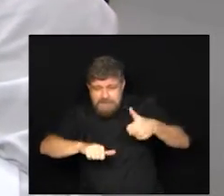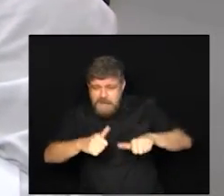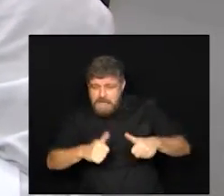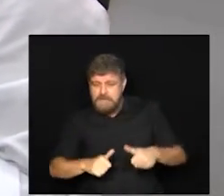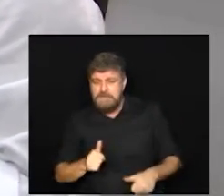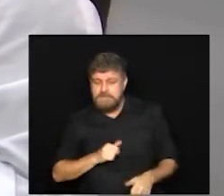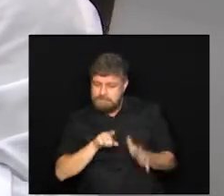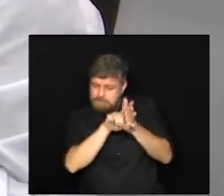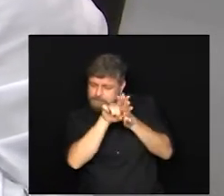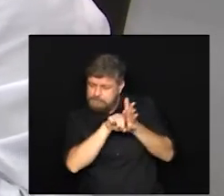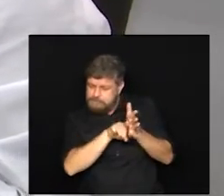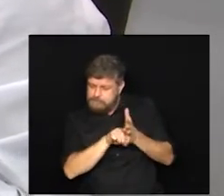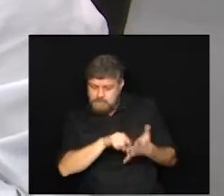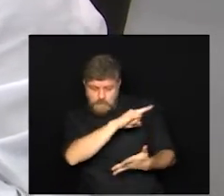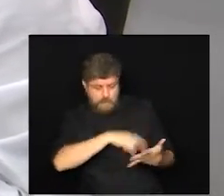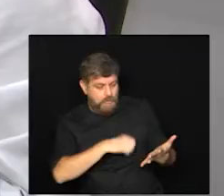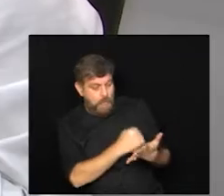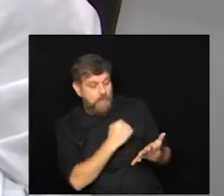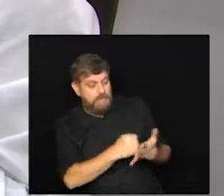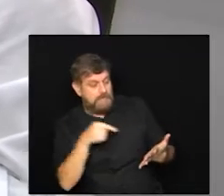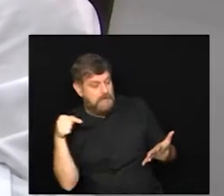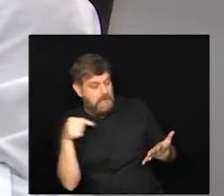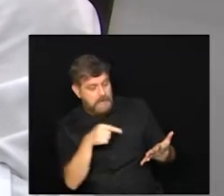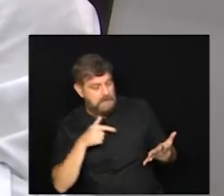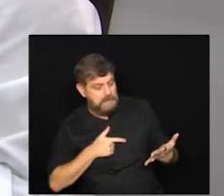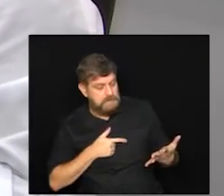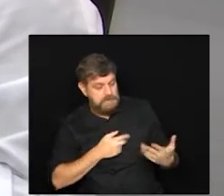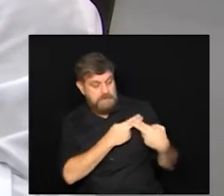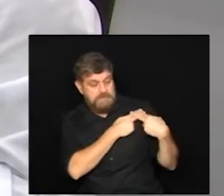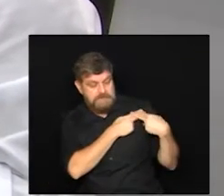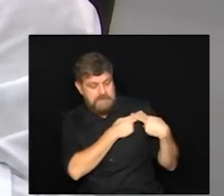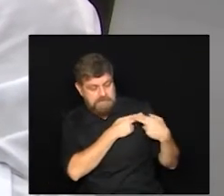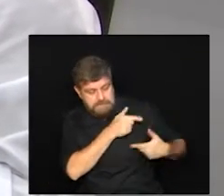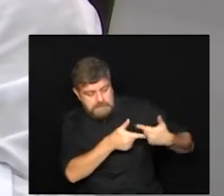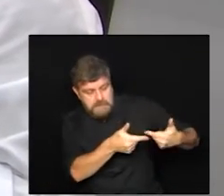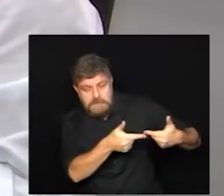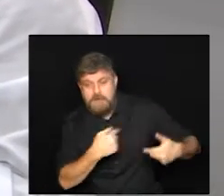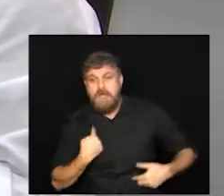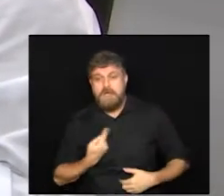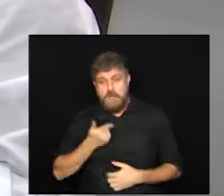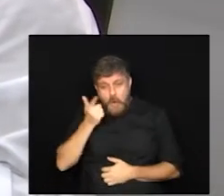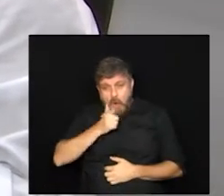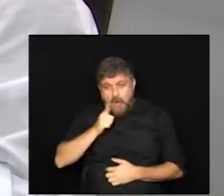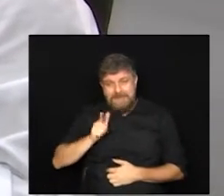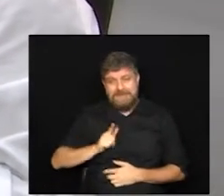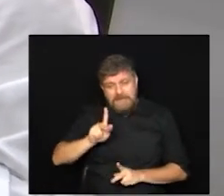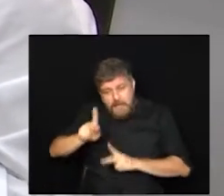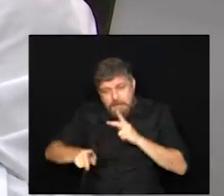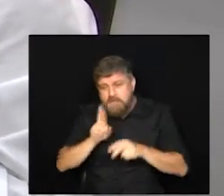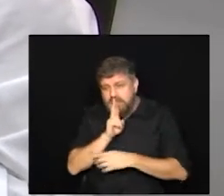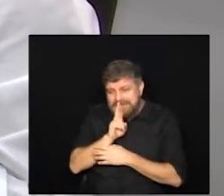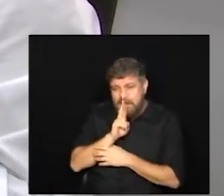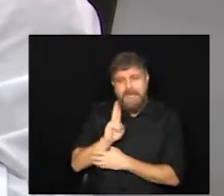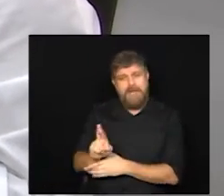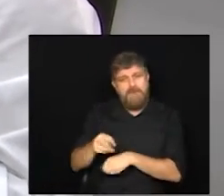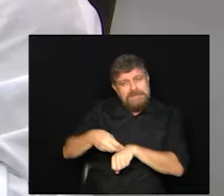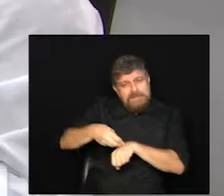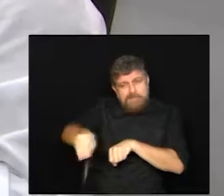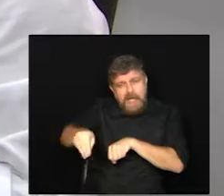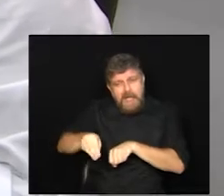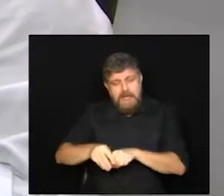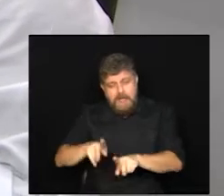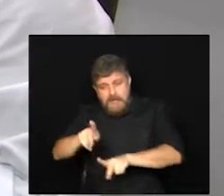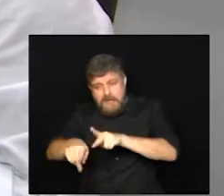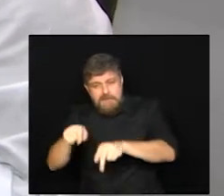né? Verificar os contratos, os prestadores de serviços, para a gente poder dar uma resposta para a população. A